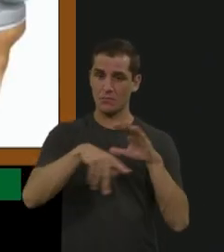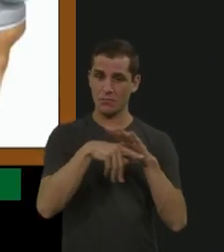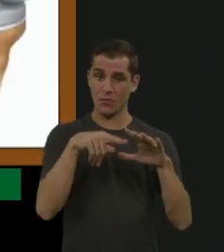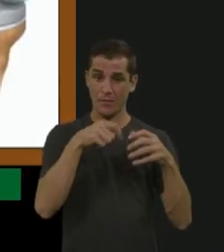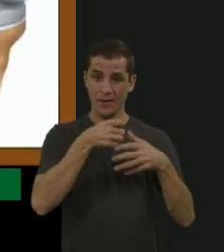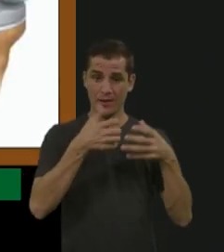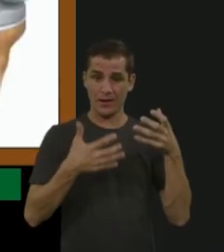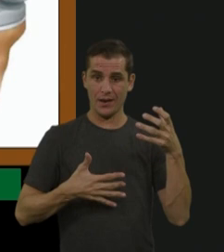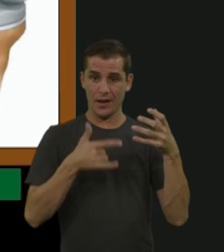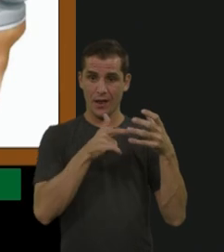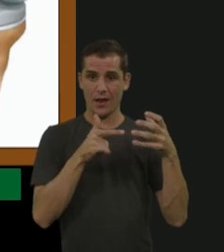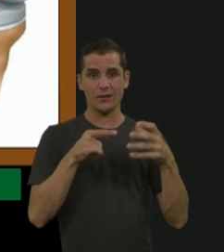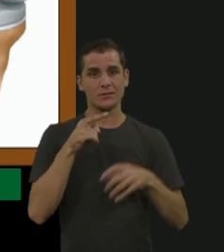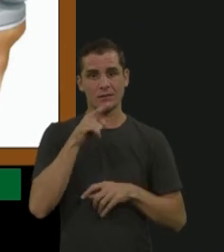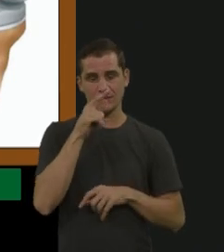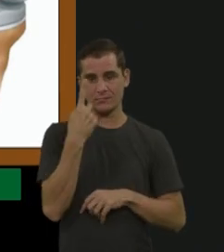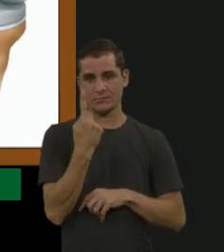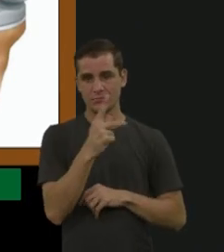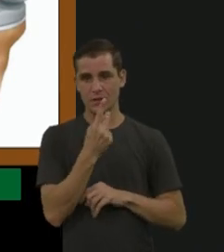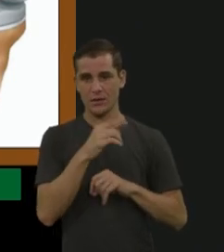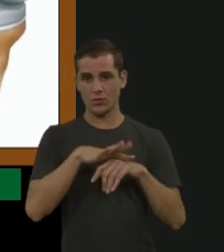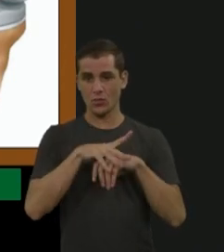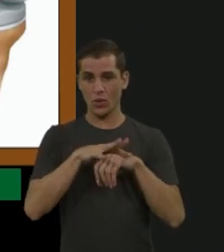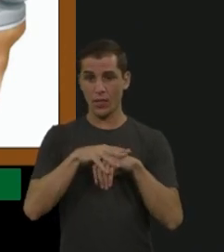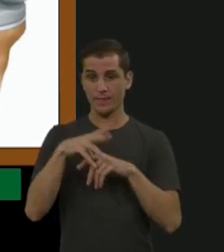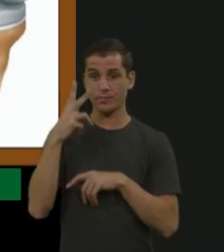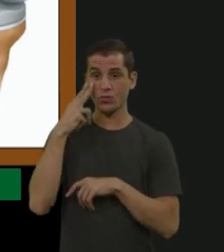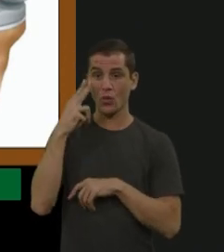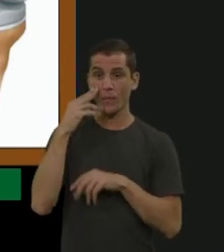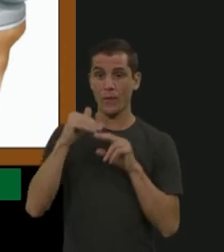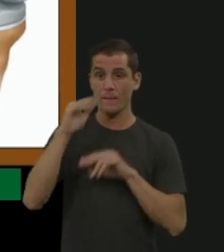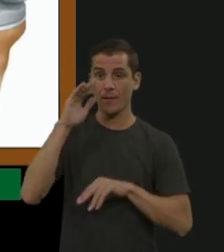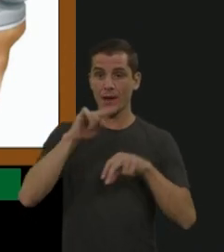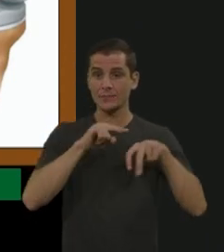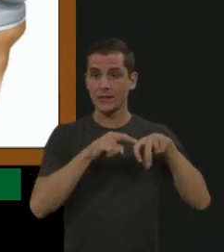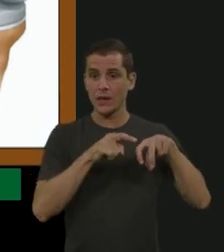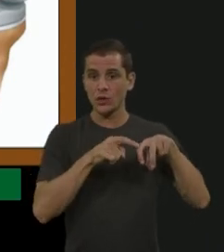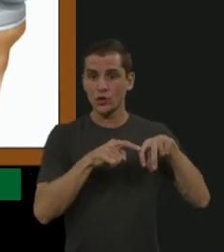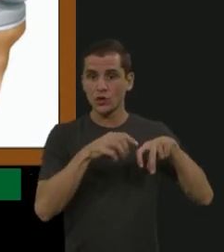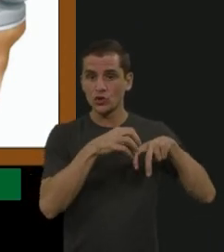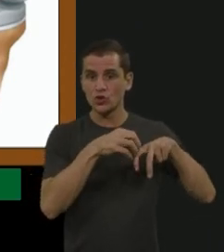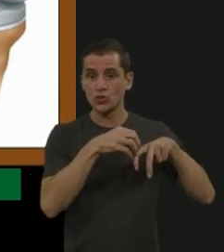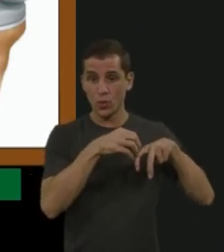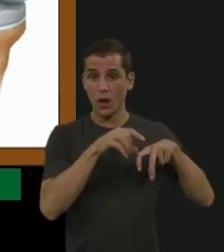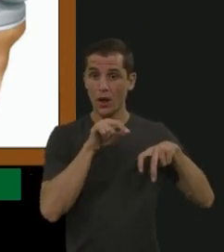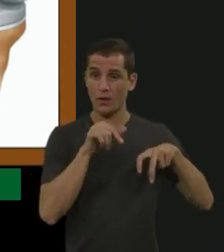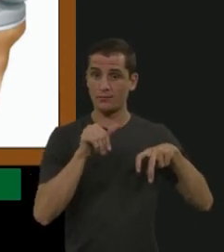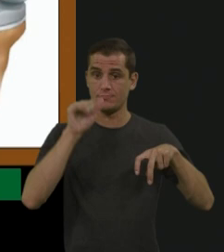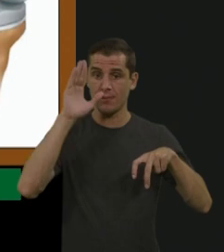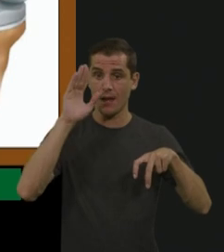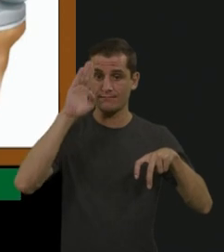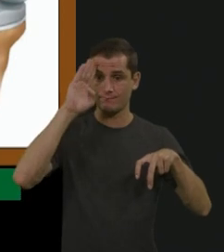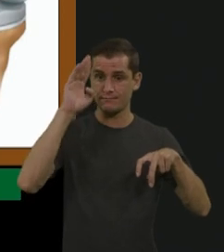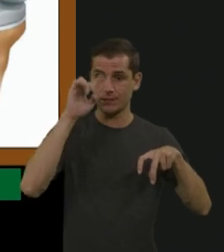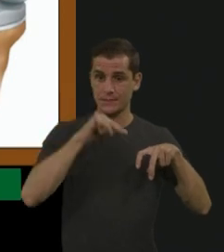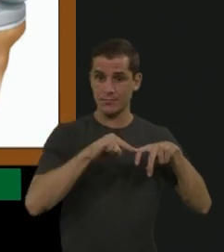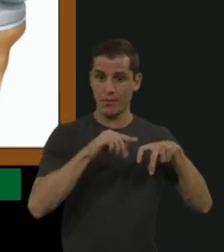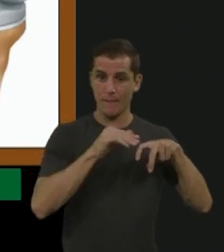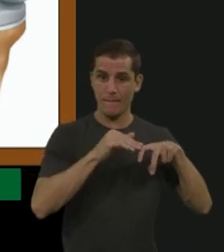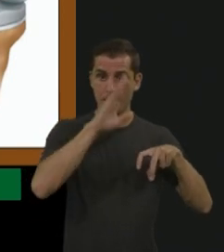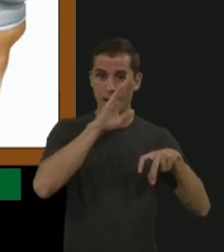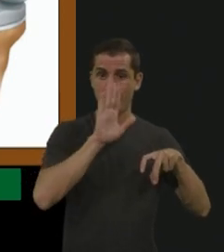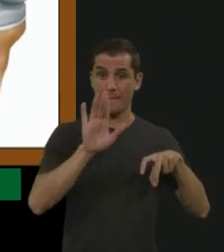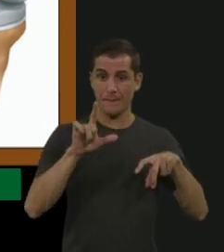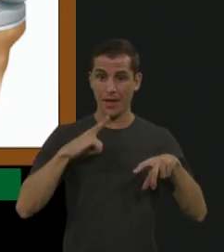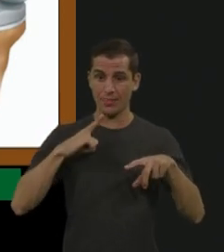mais comum no joelho, mas também em cotovelo e tornozelo. Essa é a frequência. O joelho é o principal. Só para ter uma ideia,